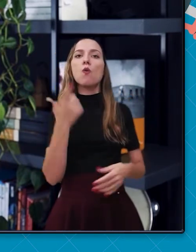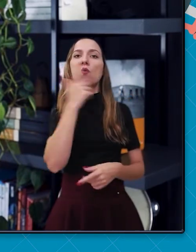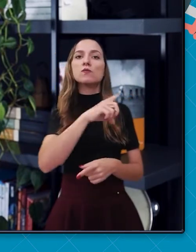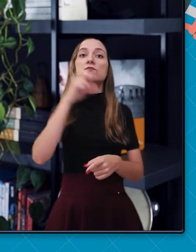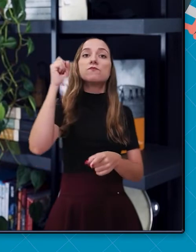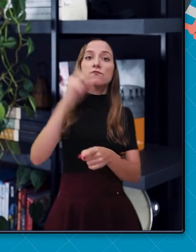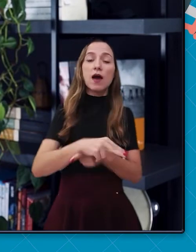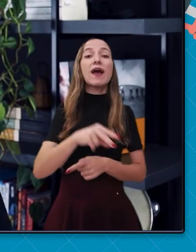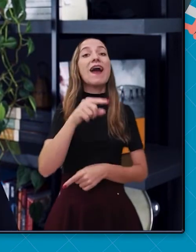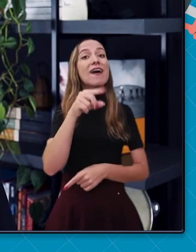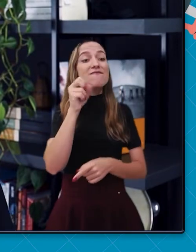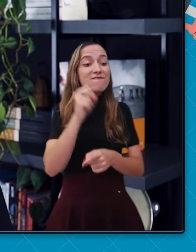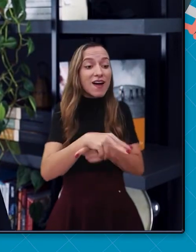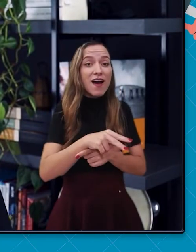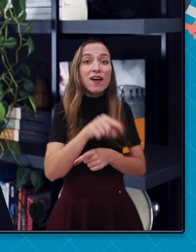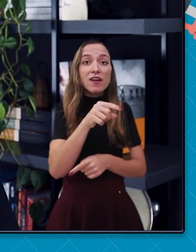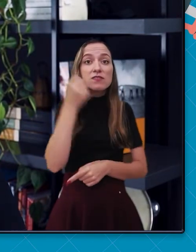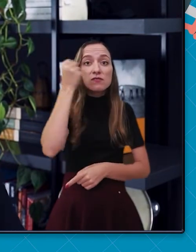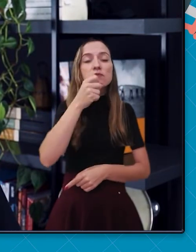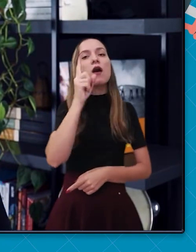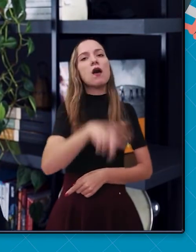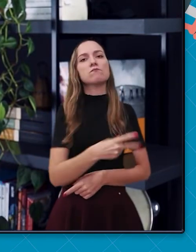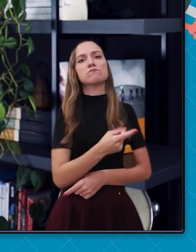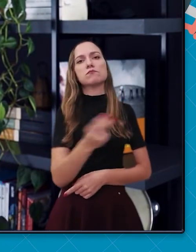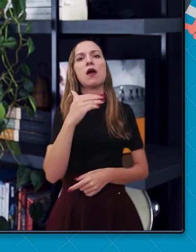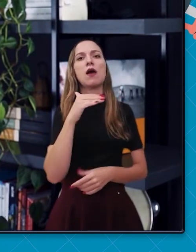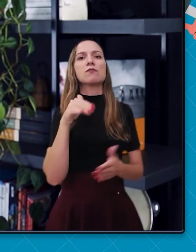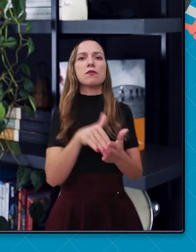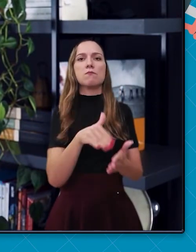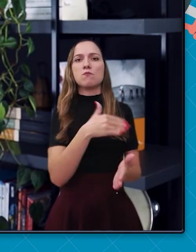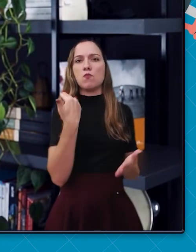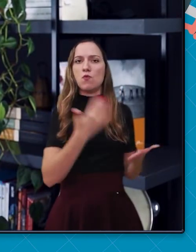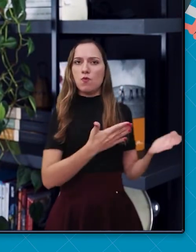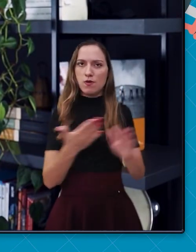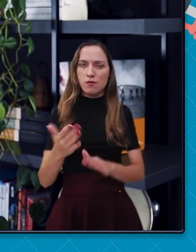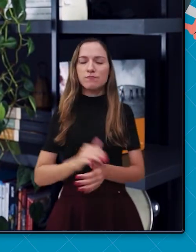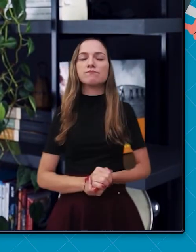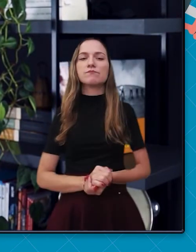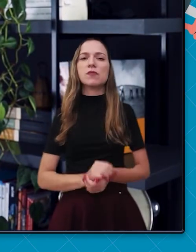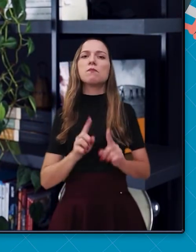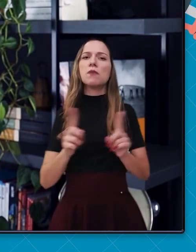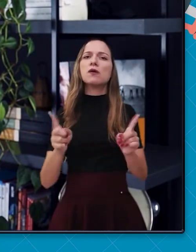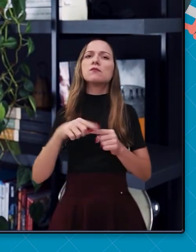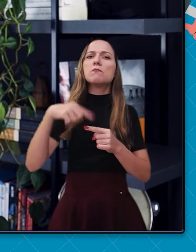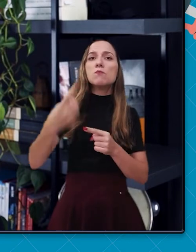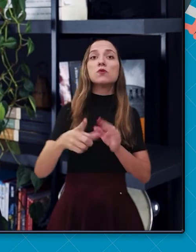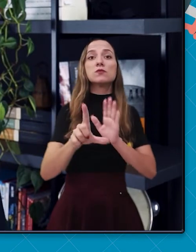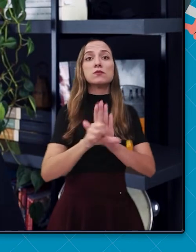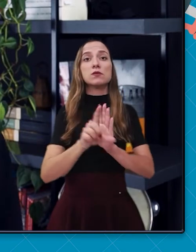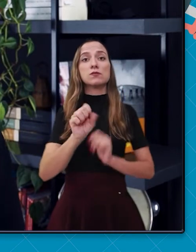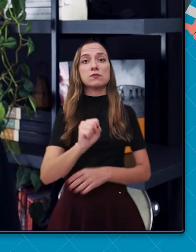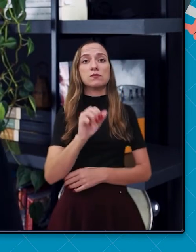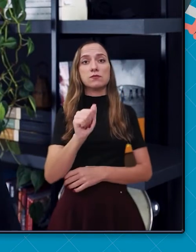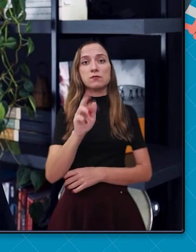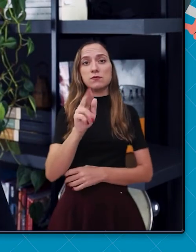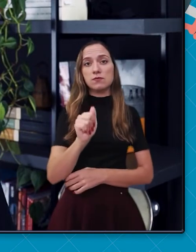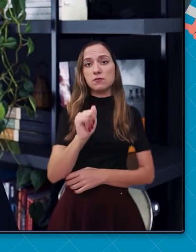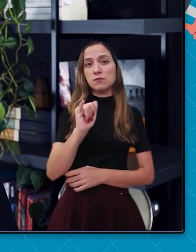vitalício. No final do império, as regras se modificaram. Com a Lei Saraiva de